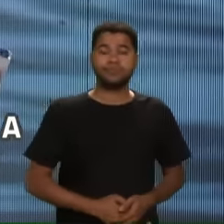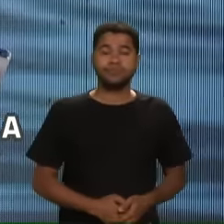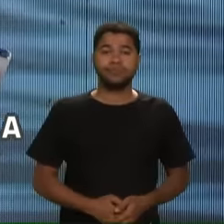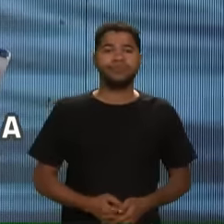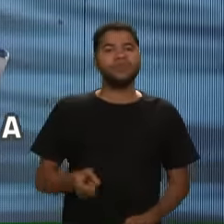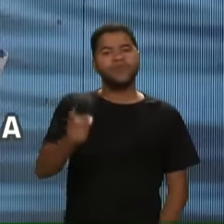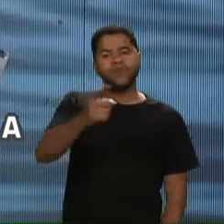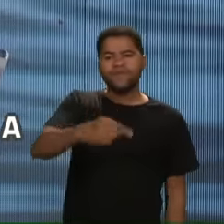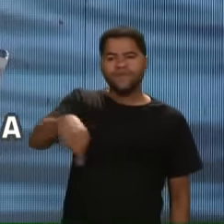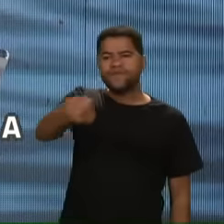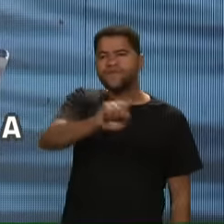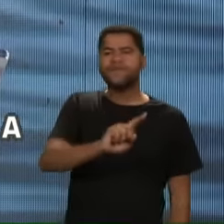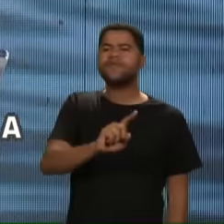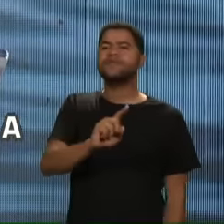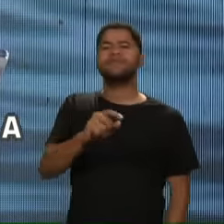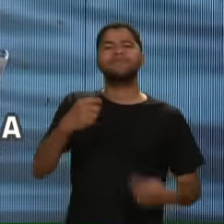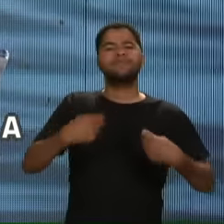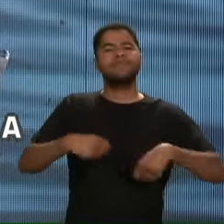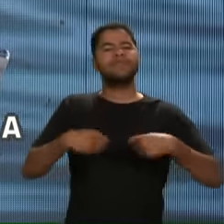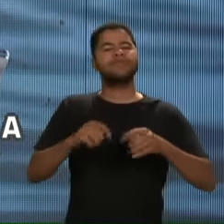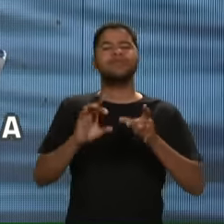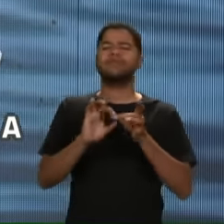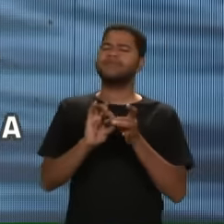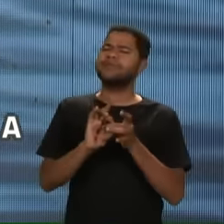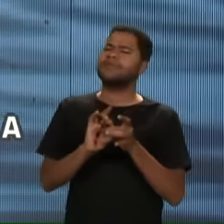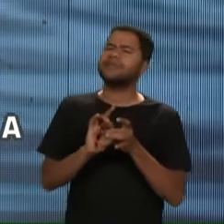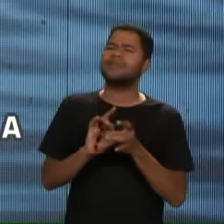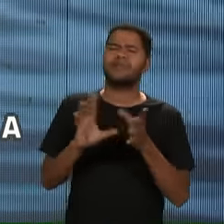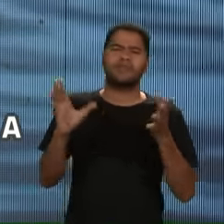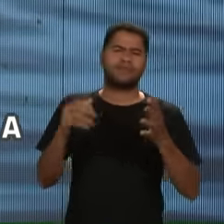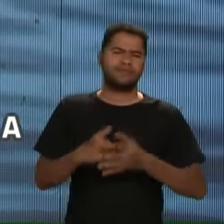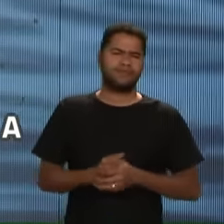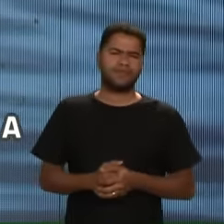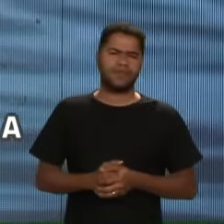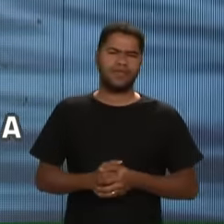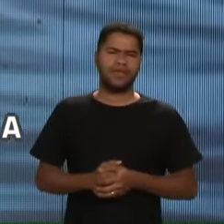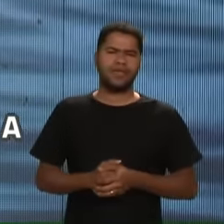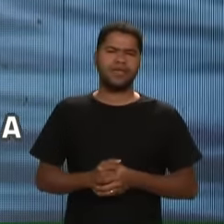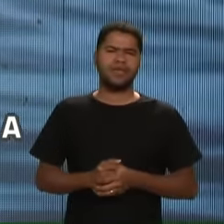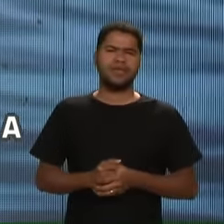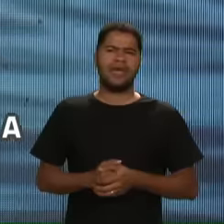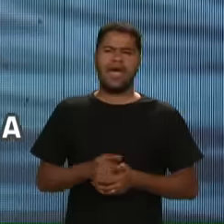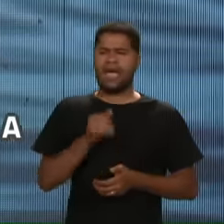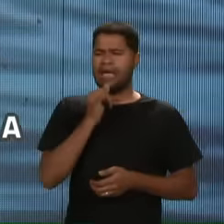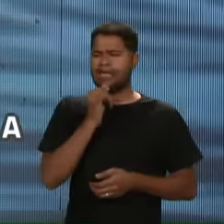Você tem que Ficar livre Sabe Daqueles tipos Errados de medo